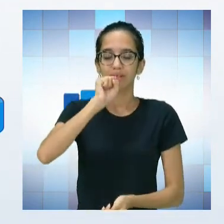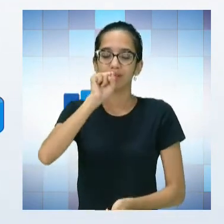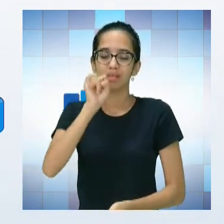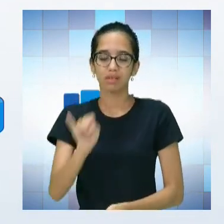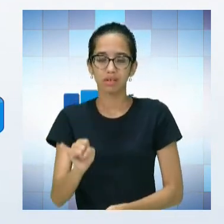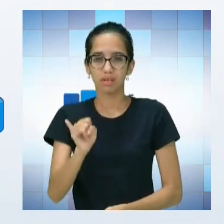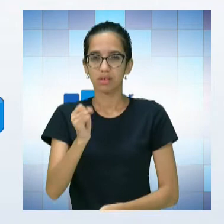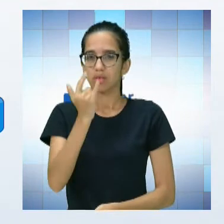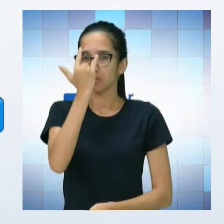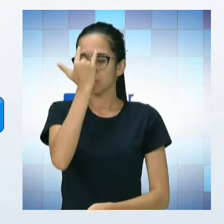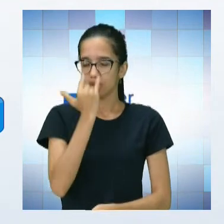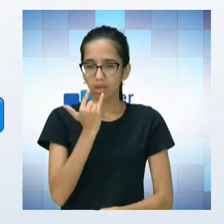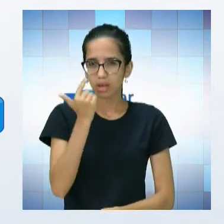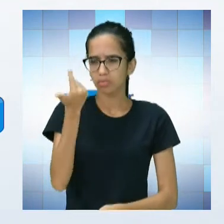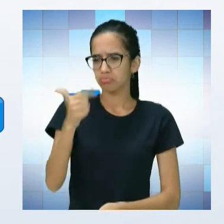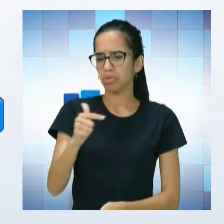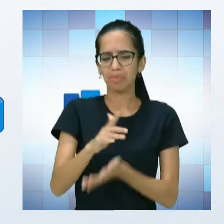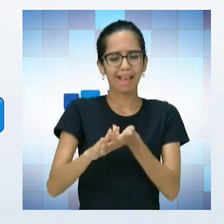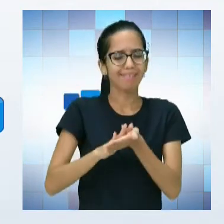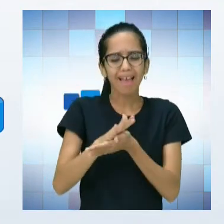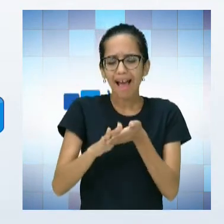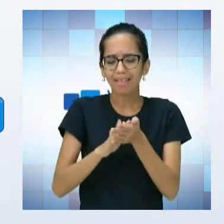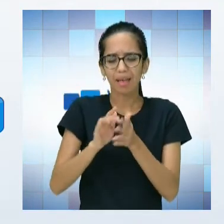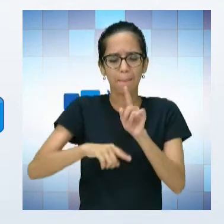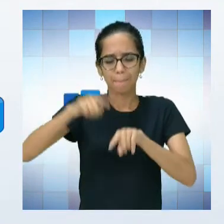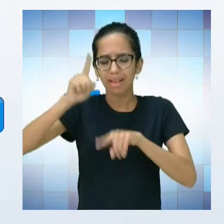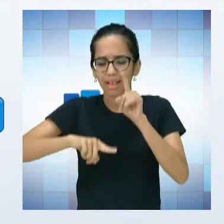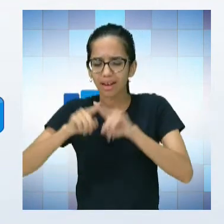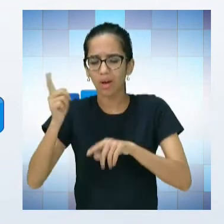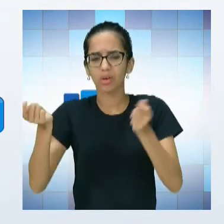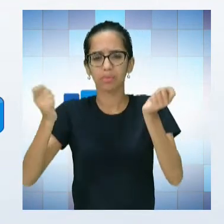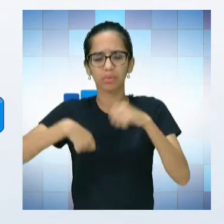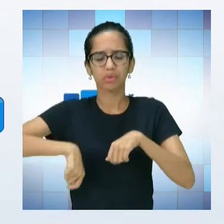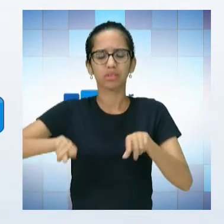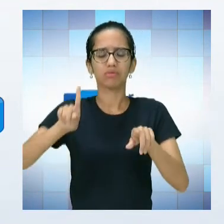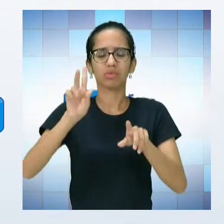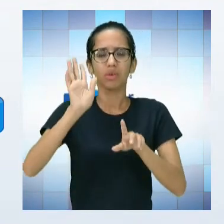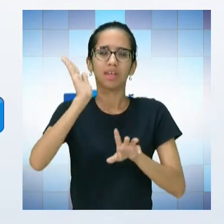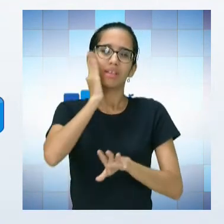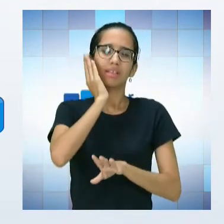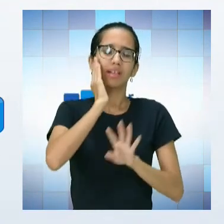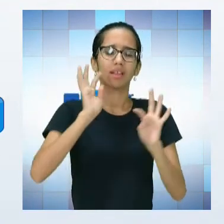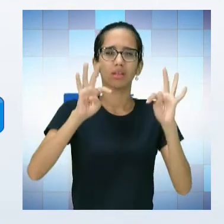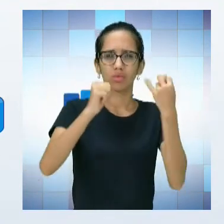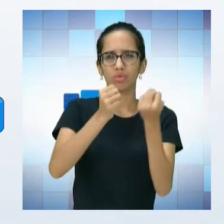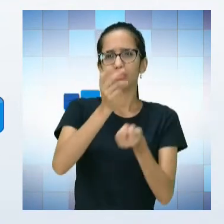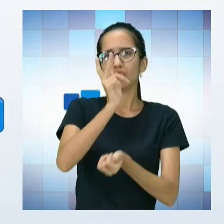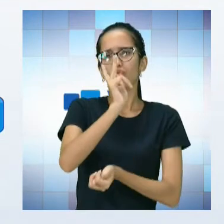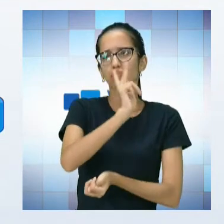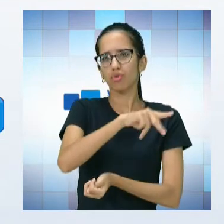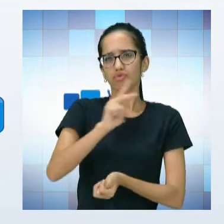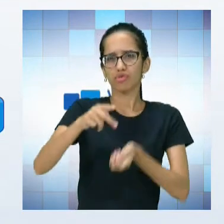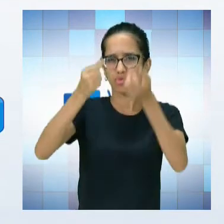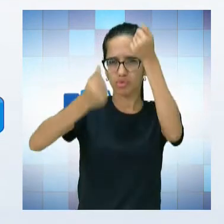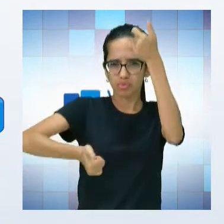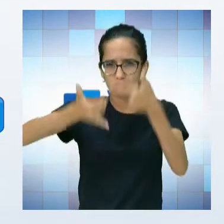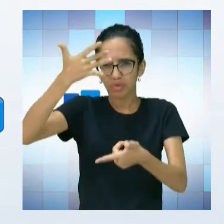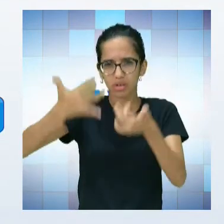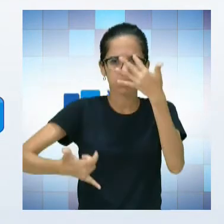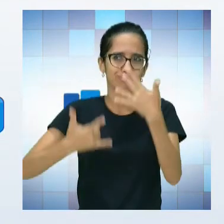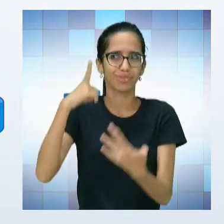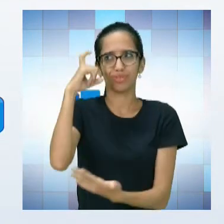visual não dispõe de nenhum recurso que ele possa estar acompanhando aquilo que o professor está falando, dificilmente ele vai aprender.